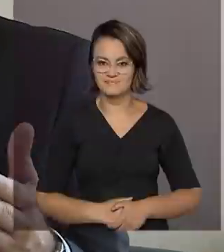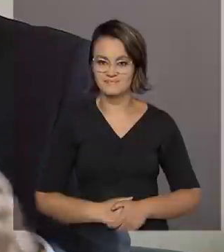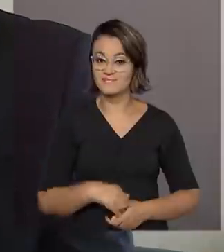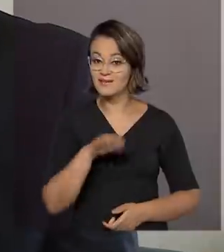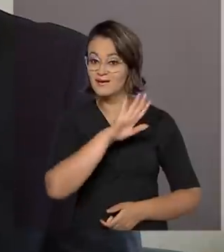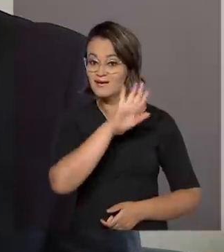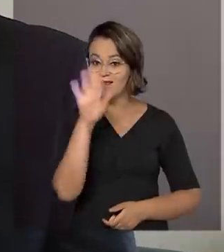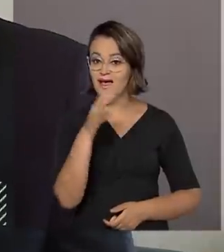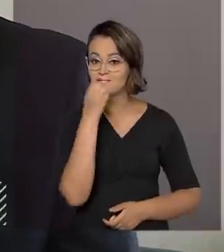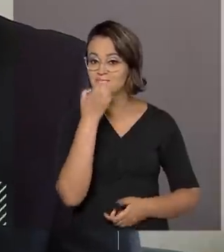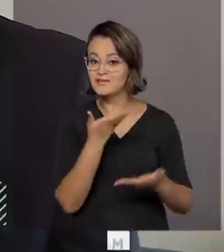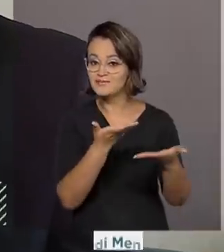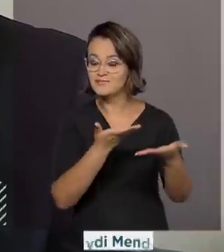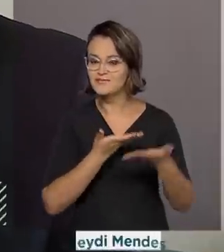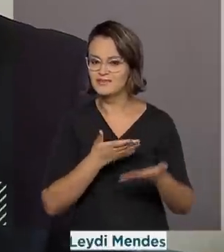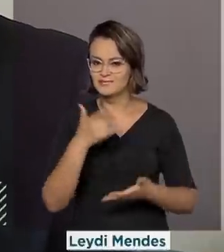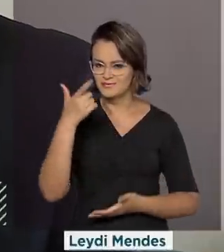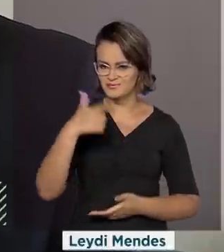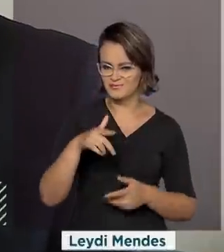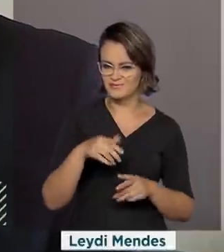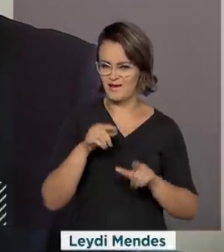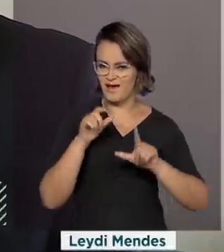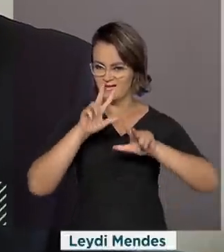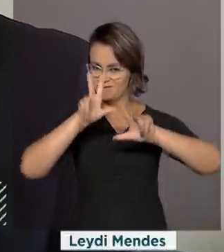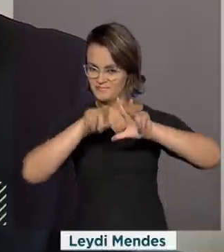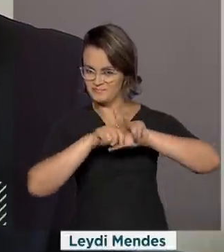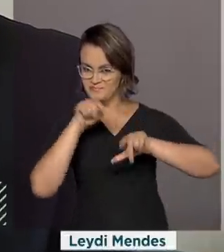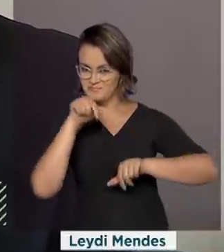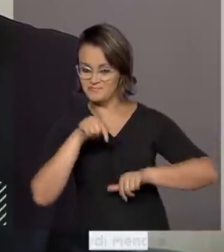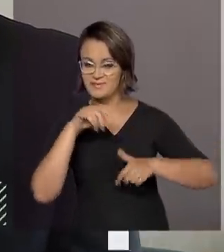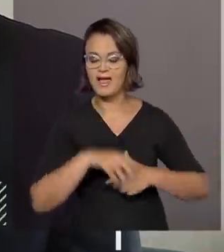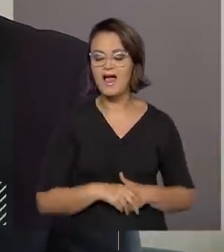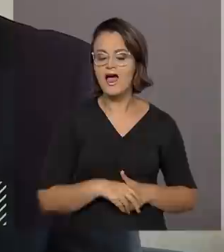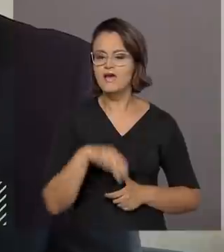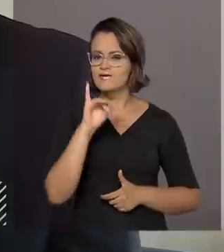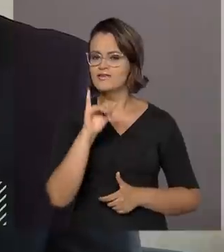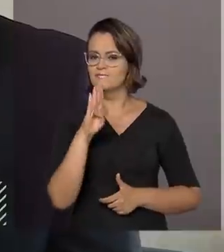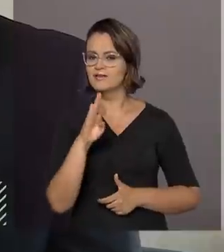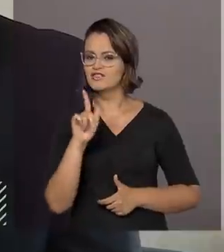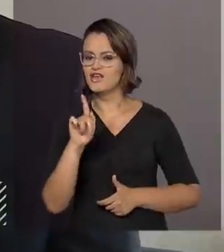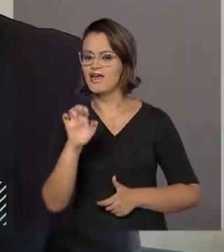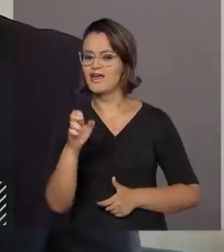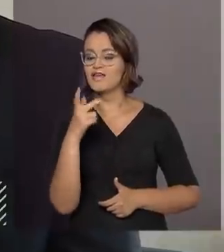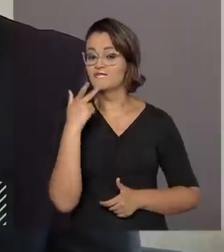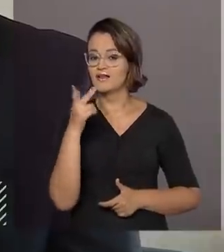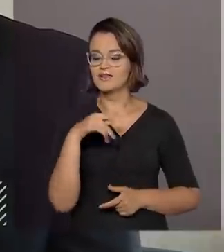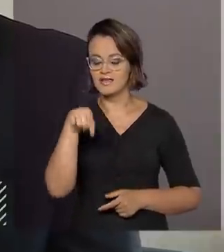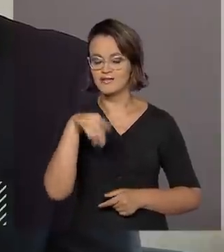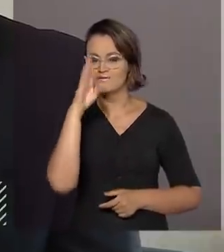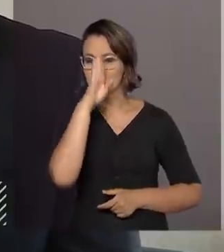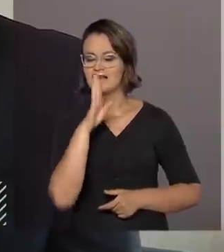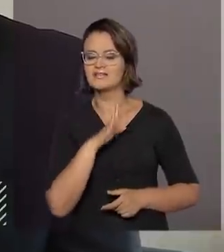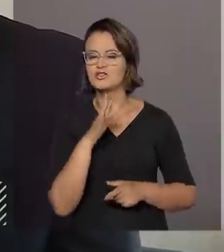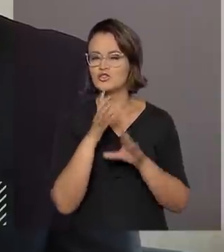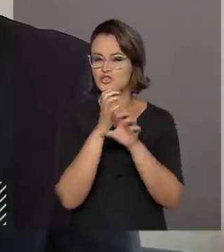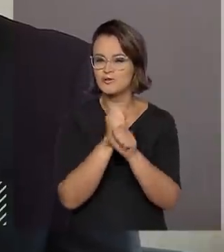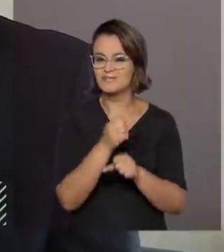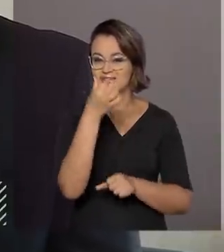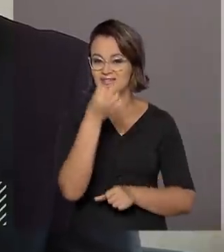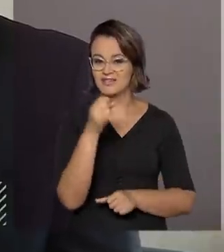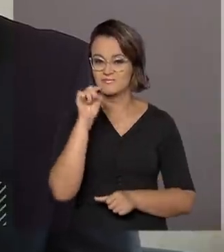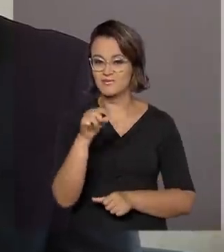Olá, seja muito bem-vindo ao Brasil em Pauta. Segundo o IBGE, existem no Brasil atualmente 6